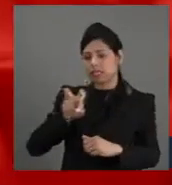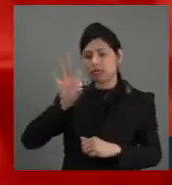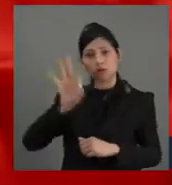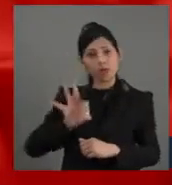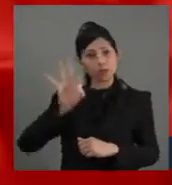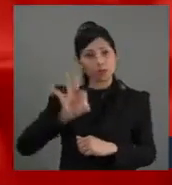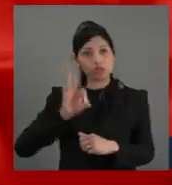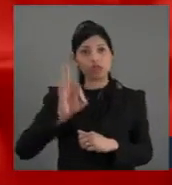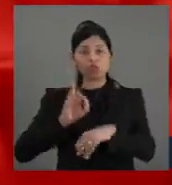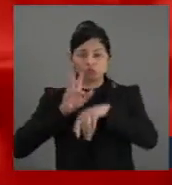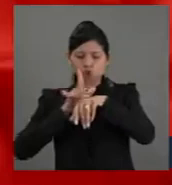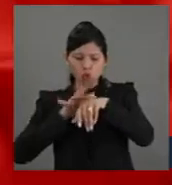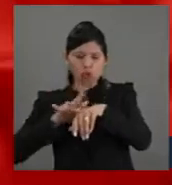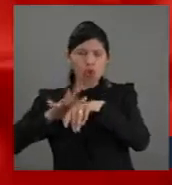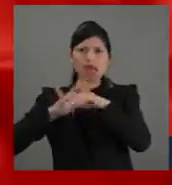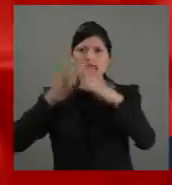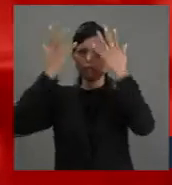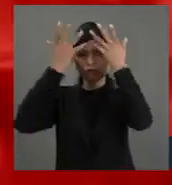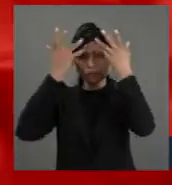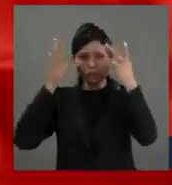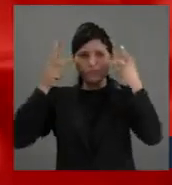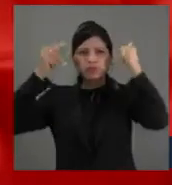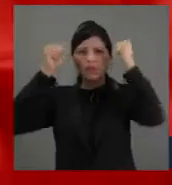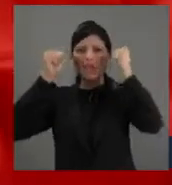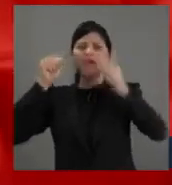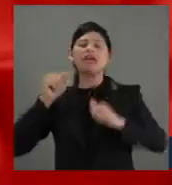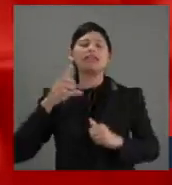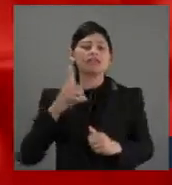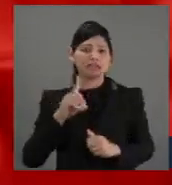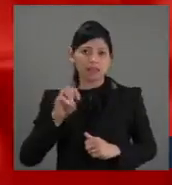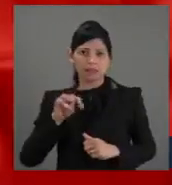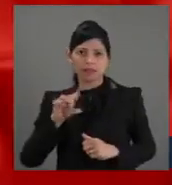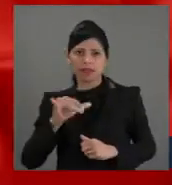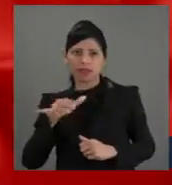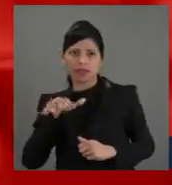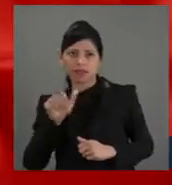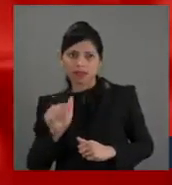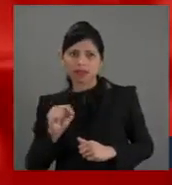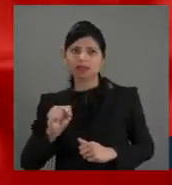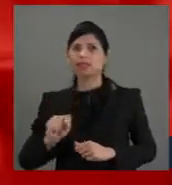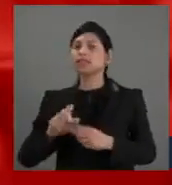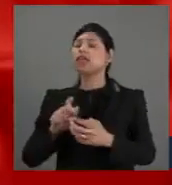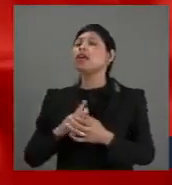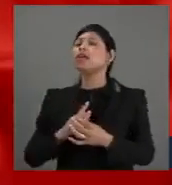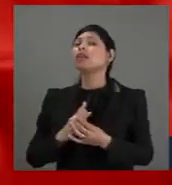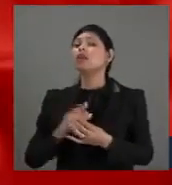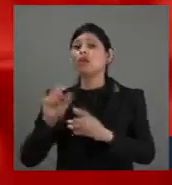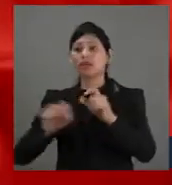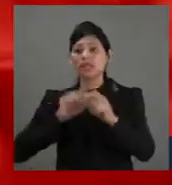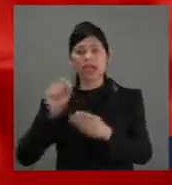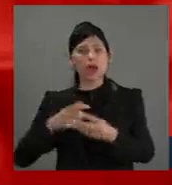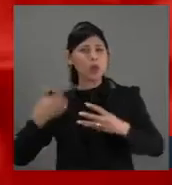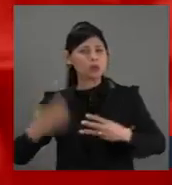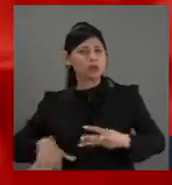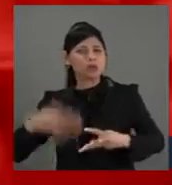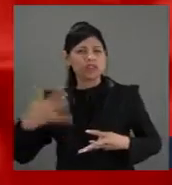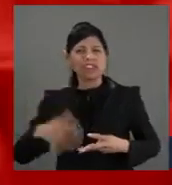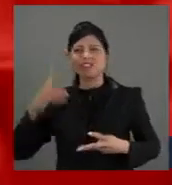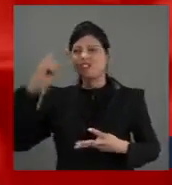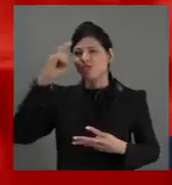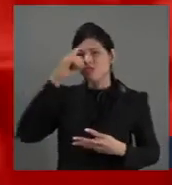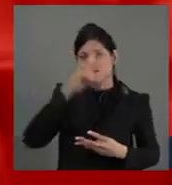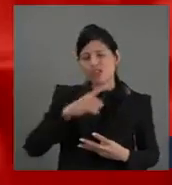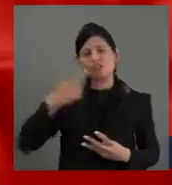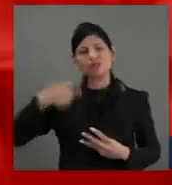permanecem não notificados. Essas doenças impõem uma carga significativa, prolongada de